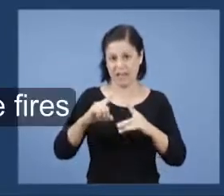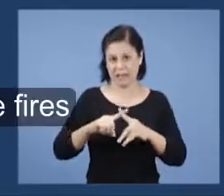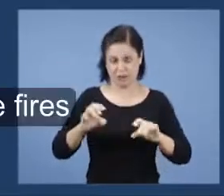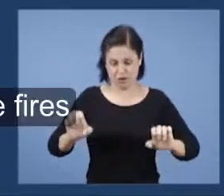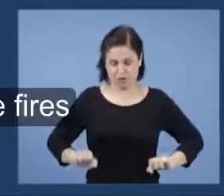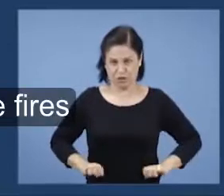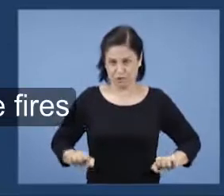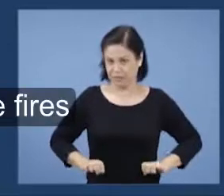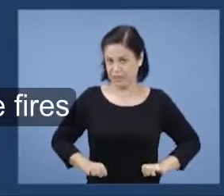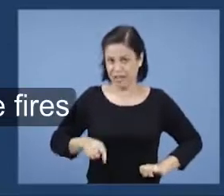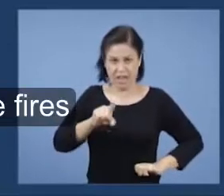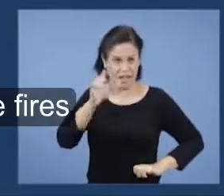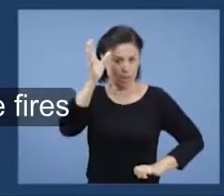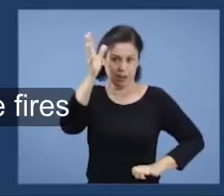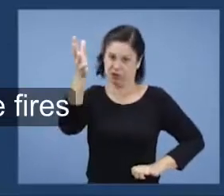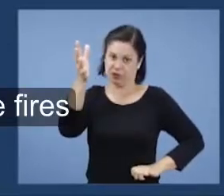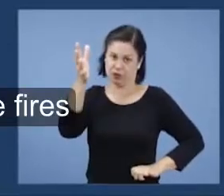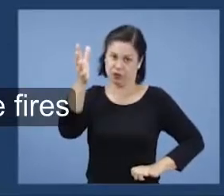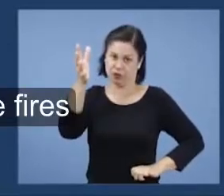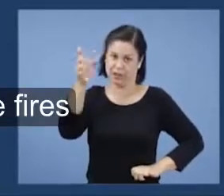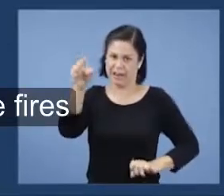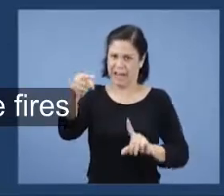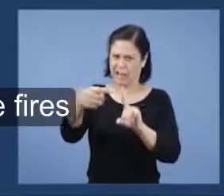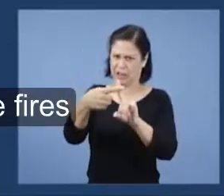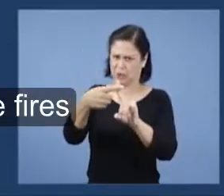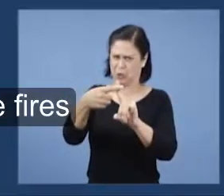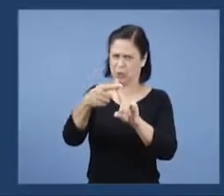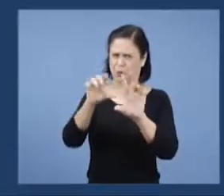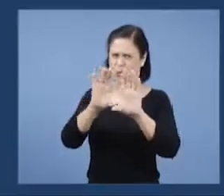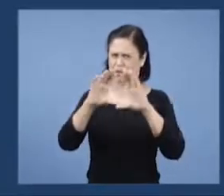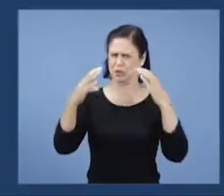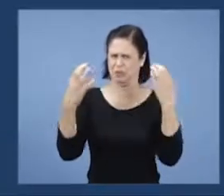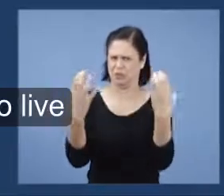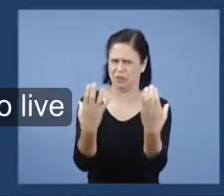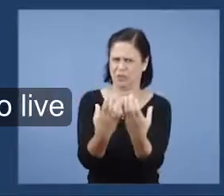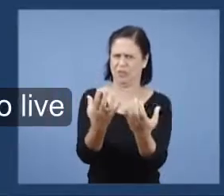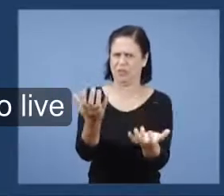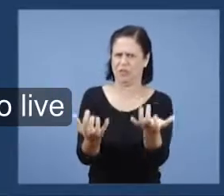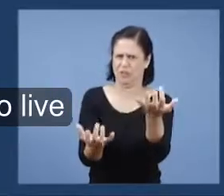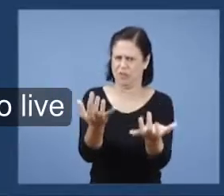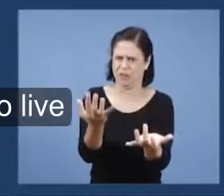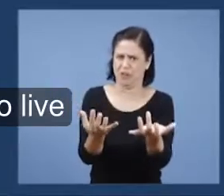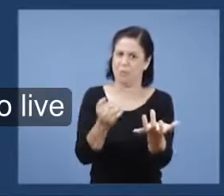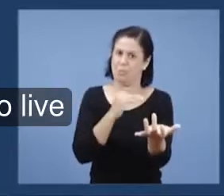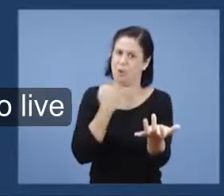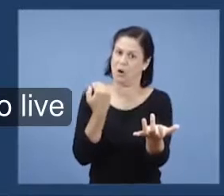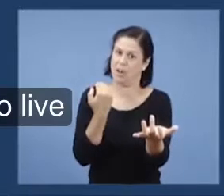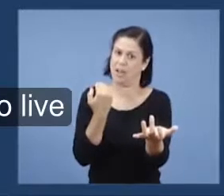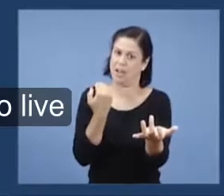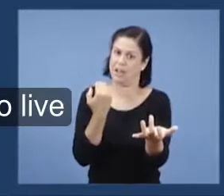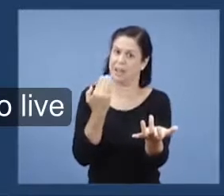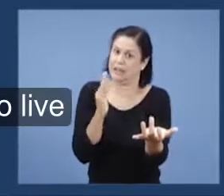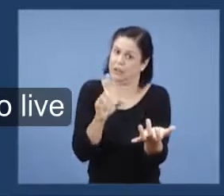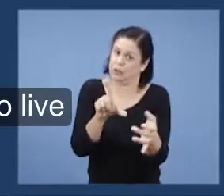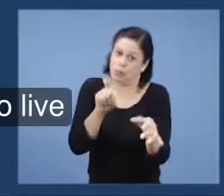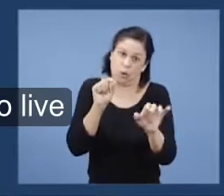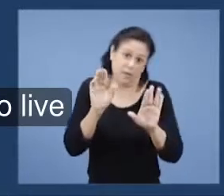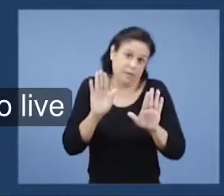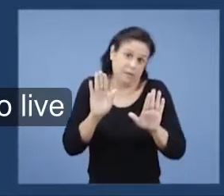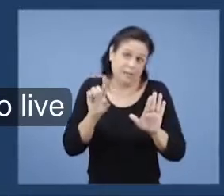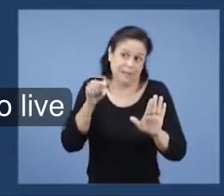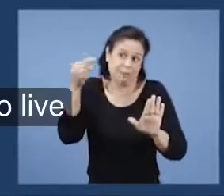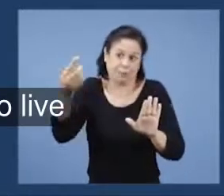Se ela ia morrer nas cruzes, nas fogueiras, ela tinha a vida eterna lá na frente.